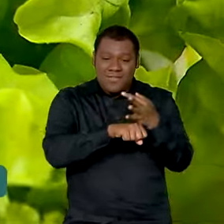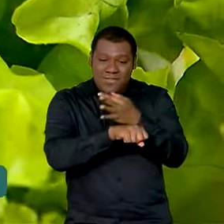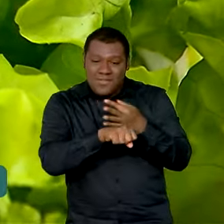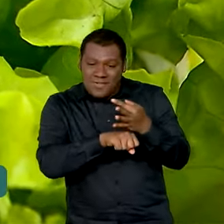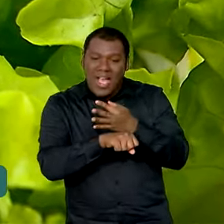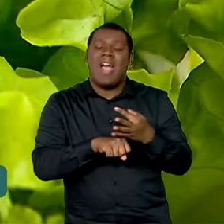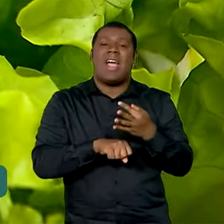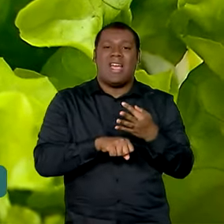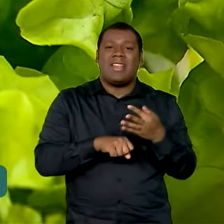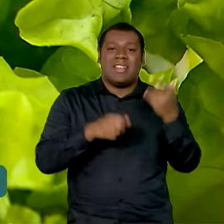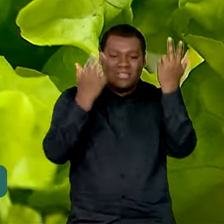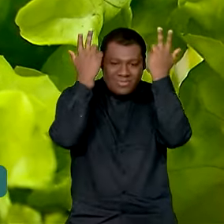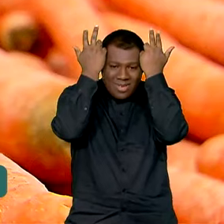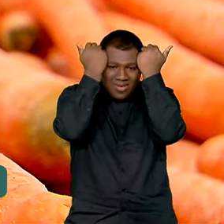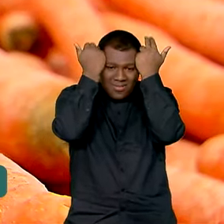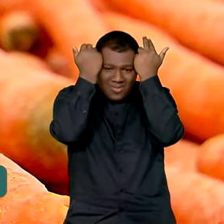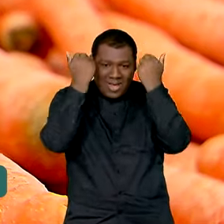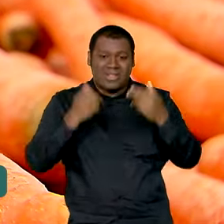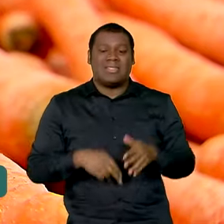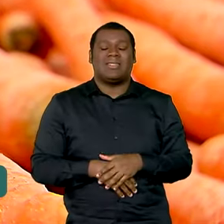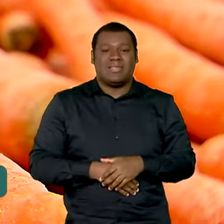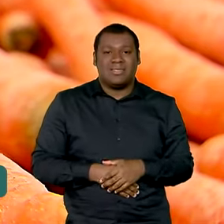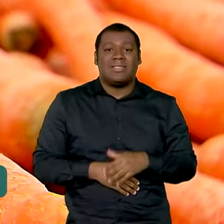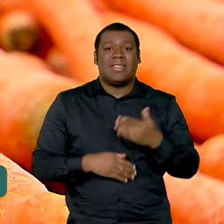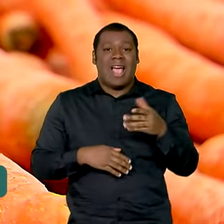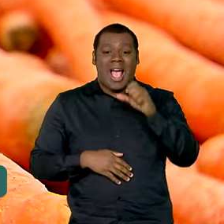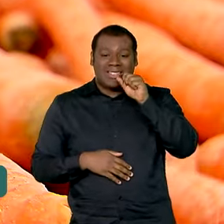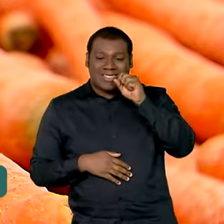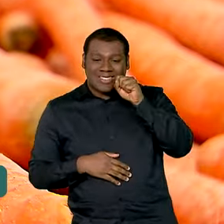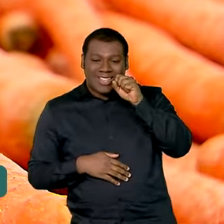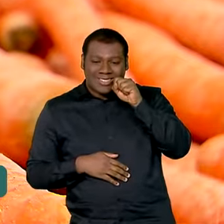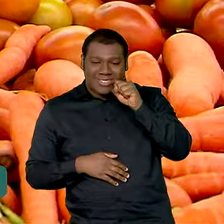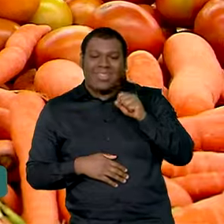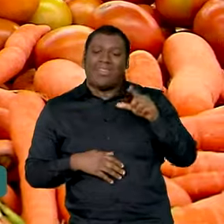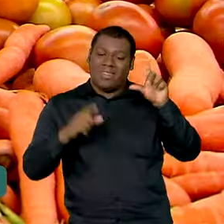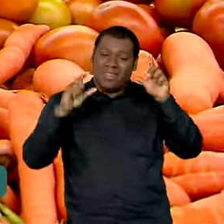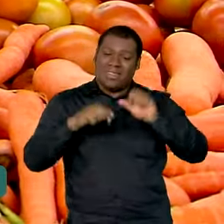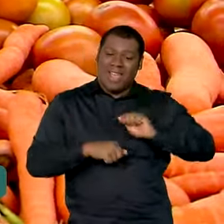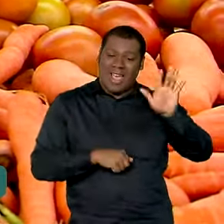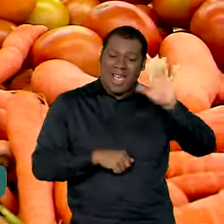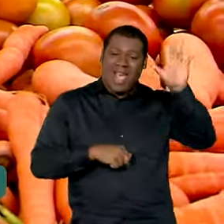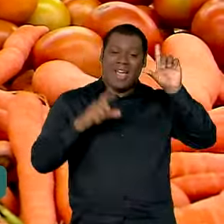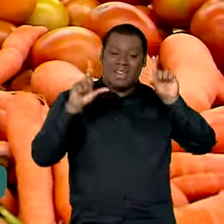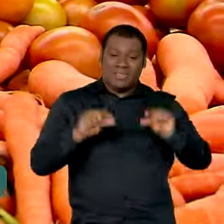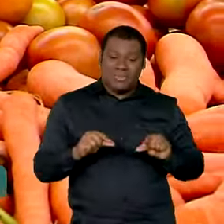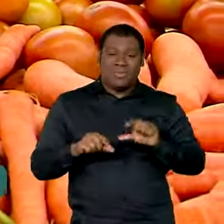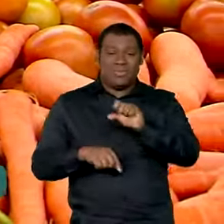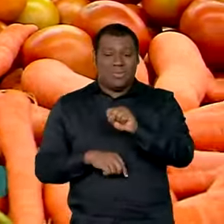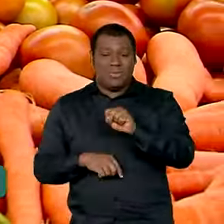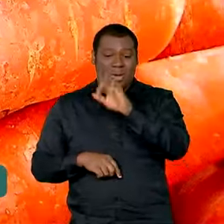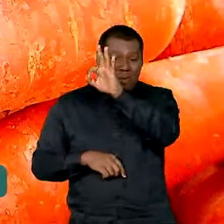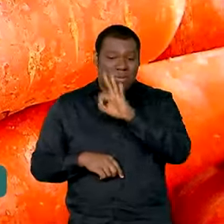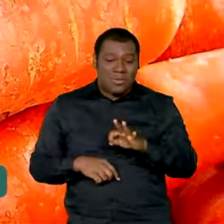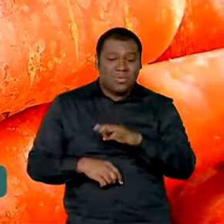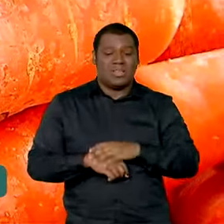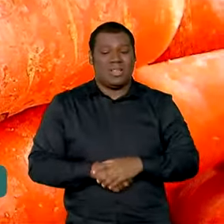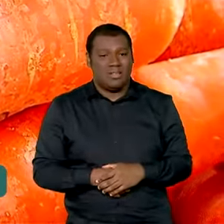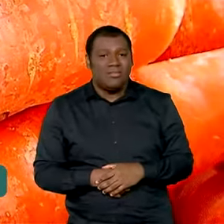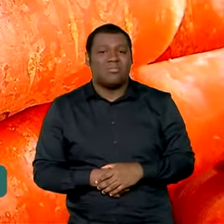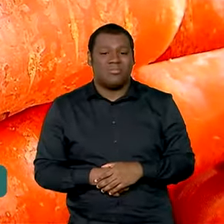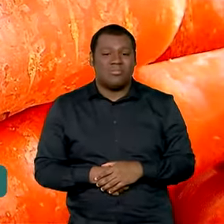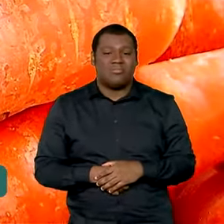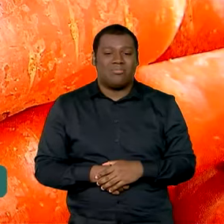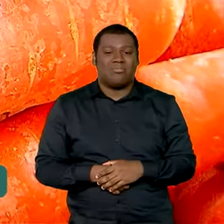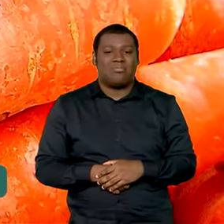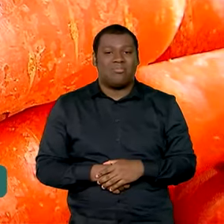preço, cerca de 14%, e a cenoura ficou mais barata no mercado por volta de 8%. A queda